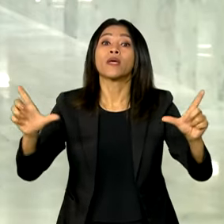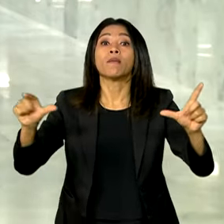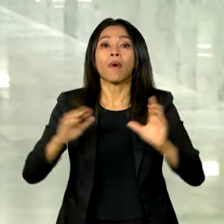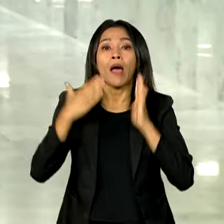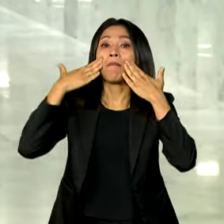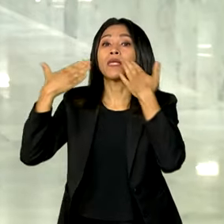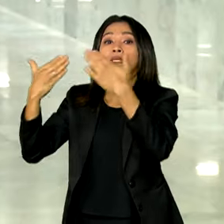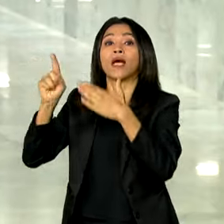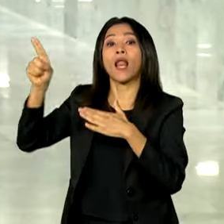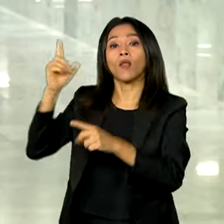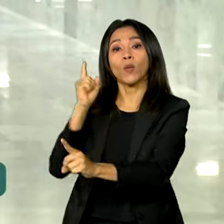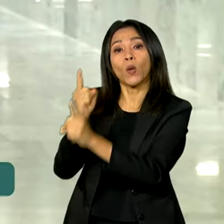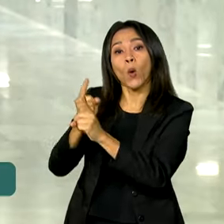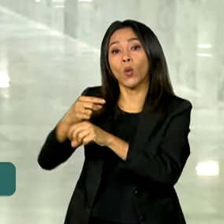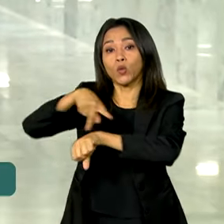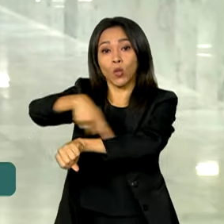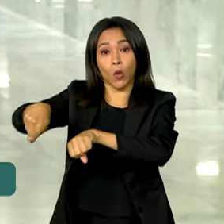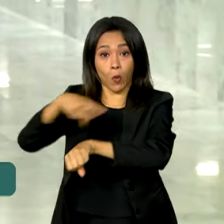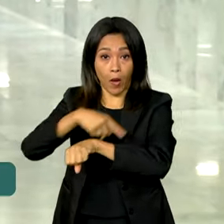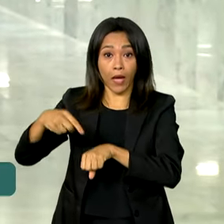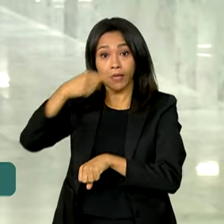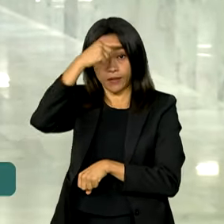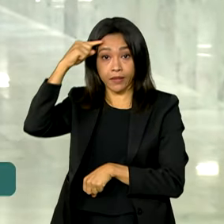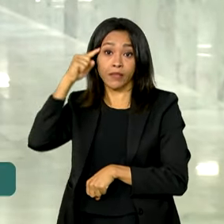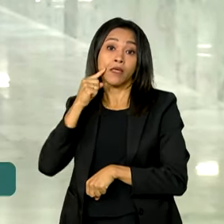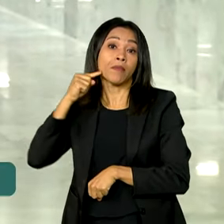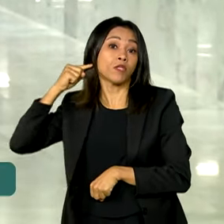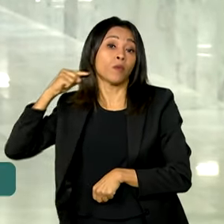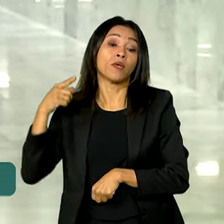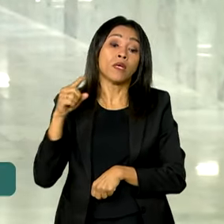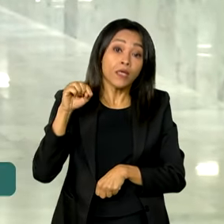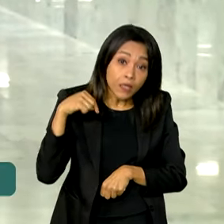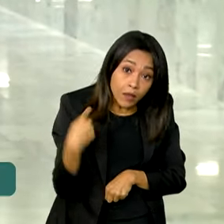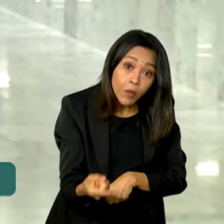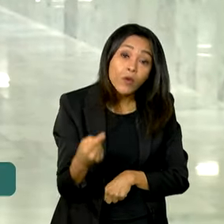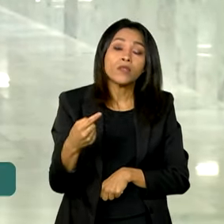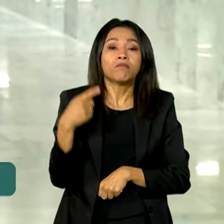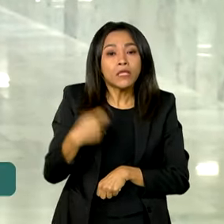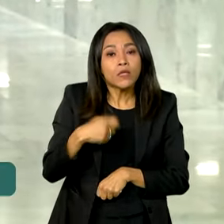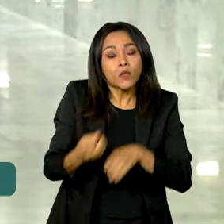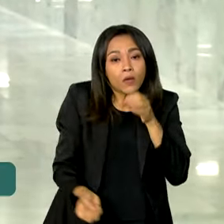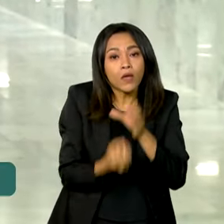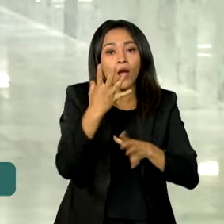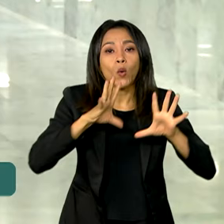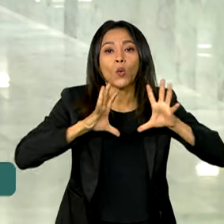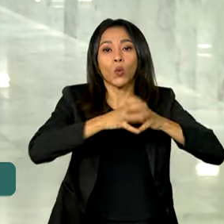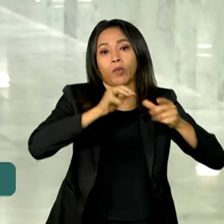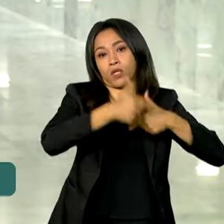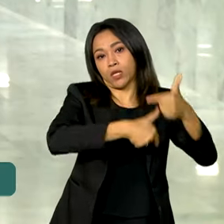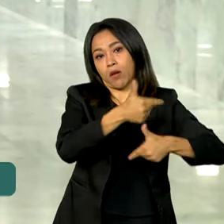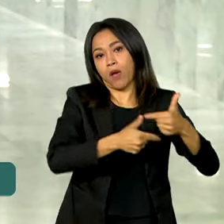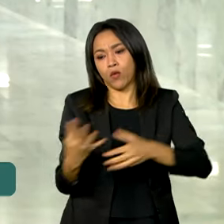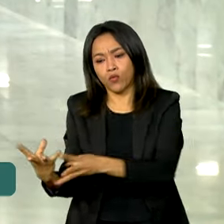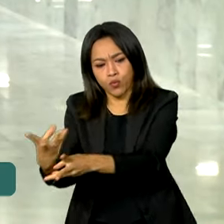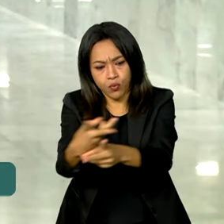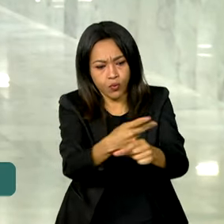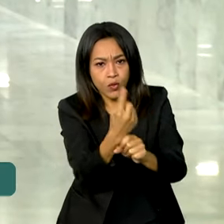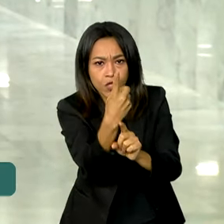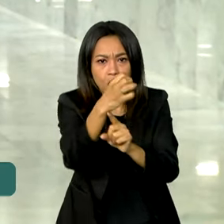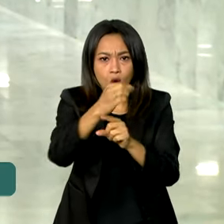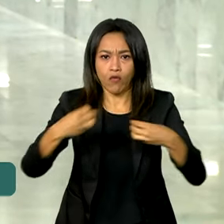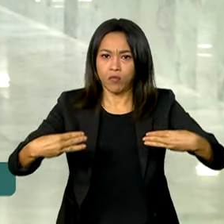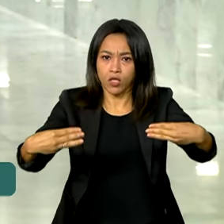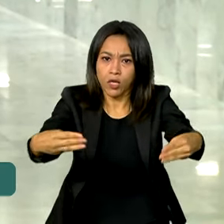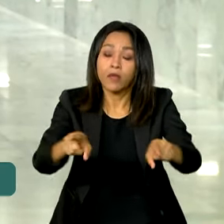Cerrado havia apresentado dados negativos em 2022 e foi preciso criar um grupo de trabalho com 19 ministérios e governos